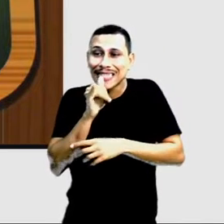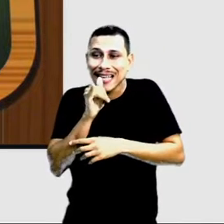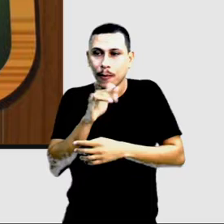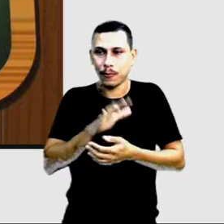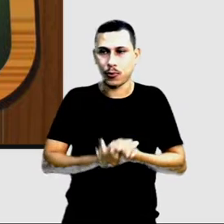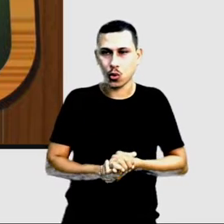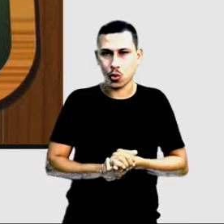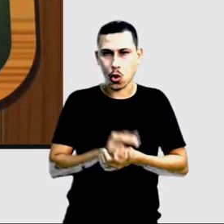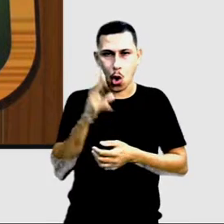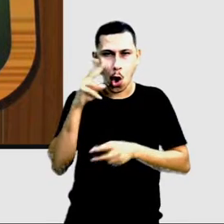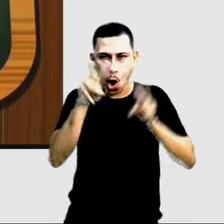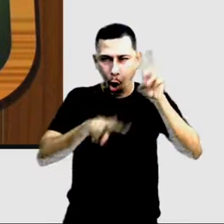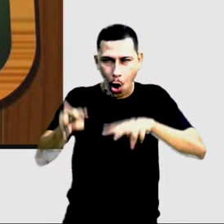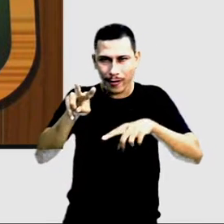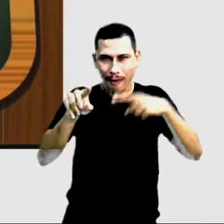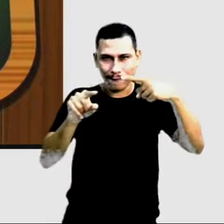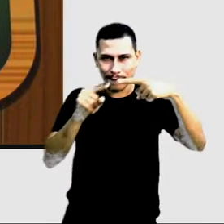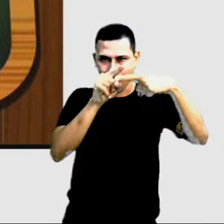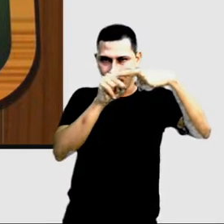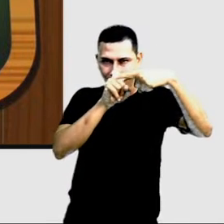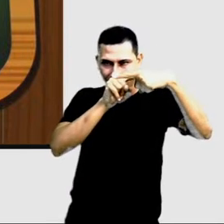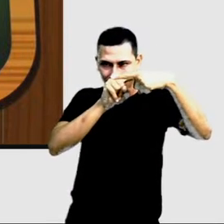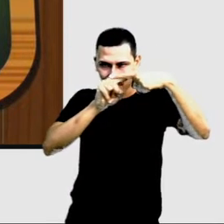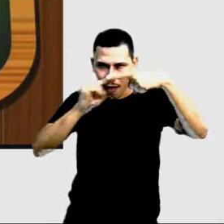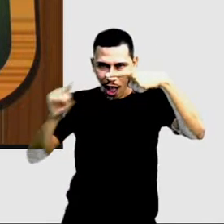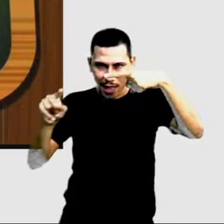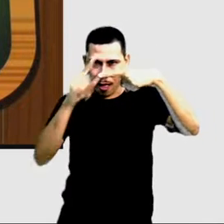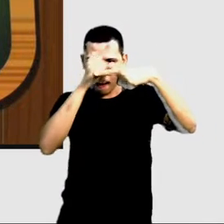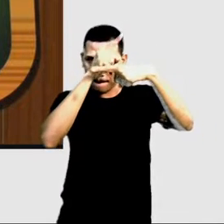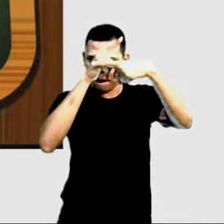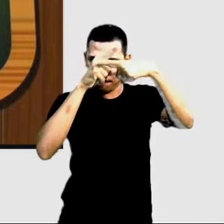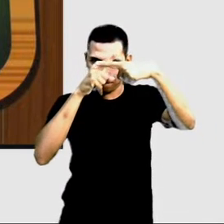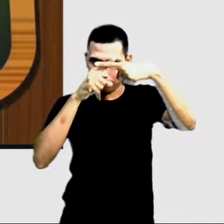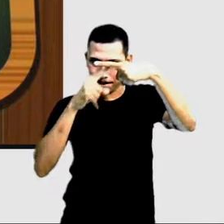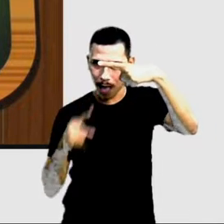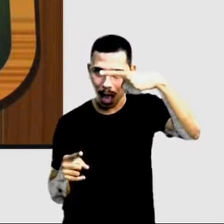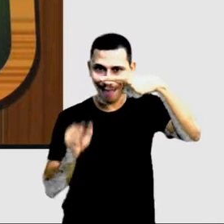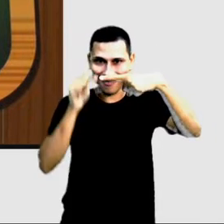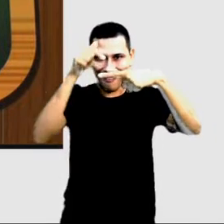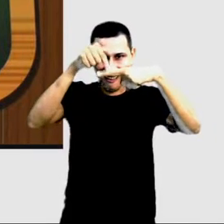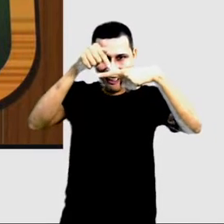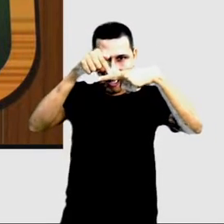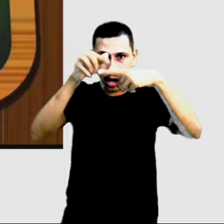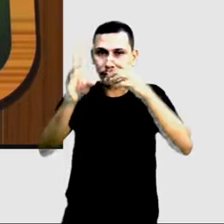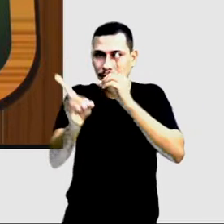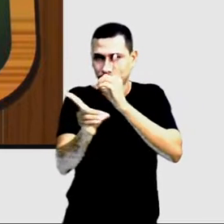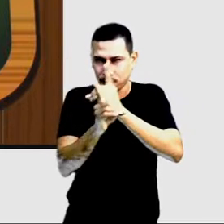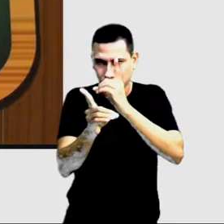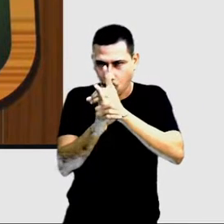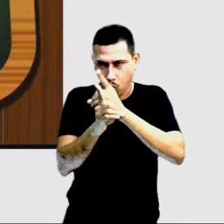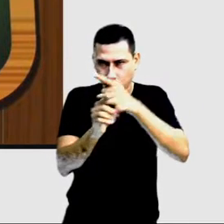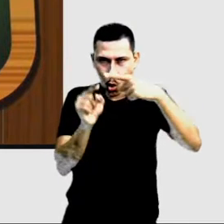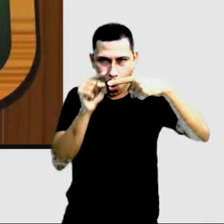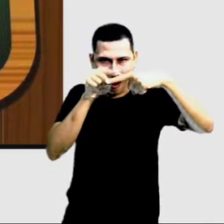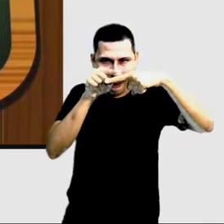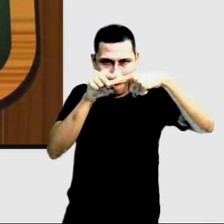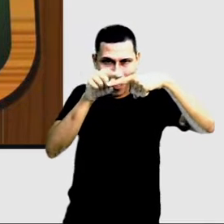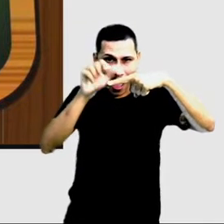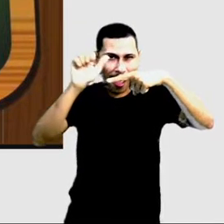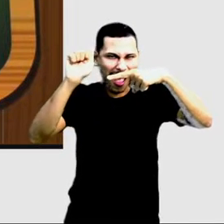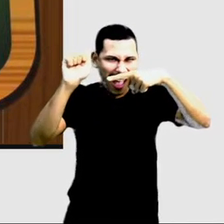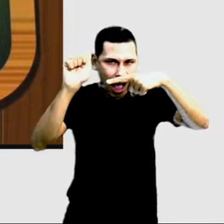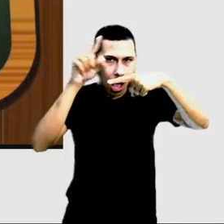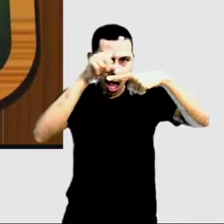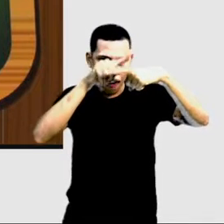Nós temos aqui duas retas que se encontram em um determinado ponto. O ponto A. O Neste